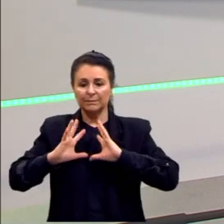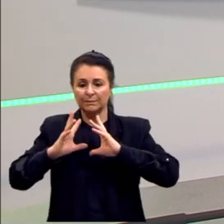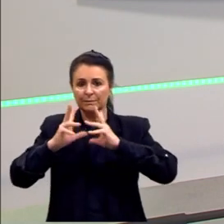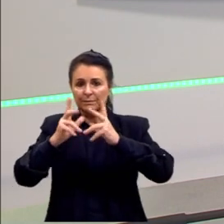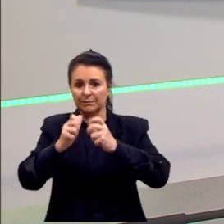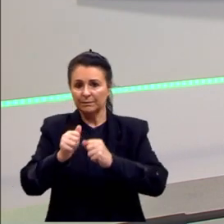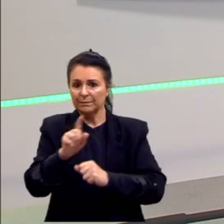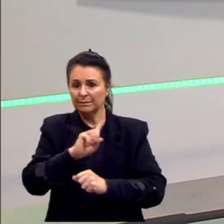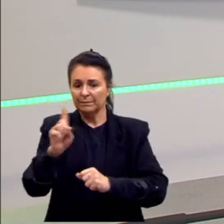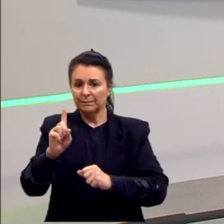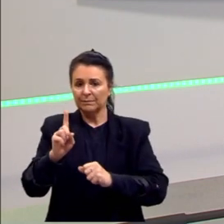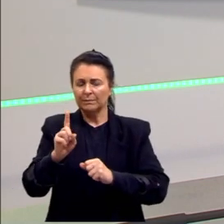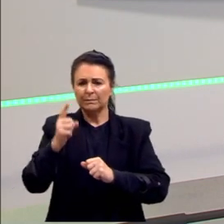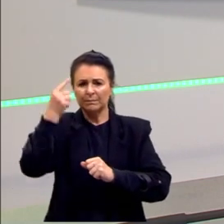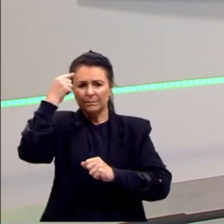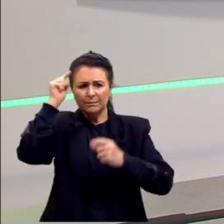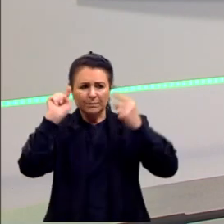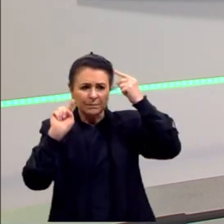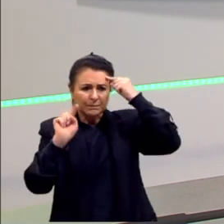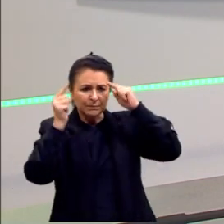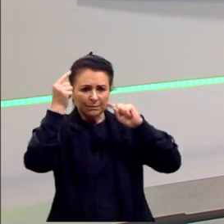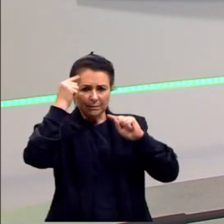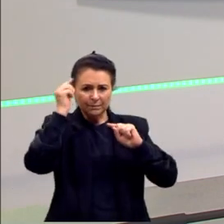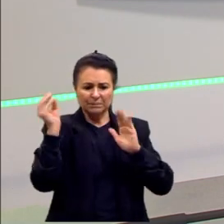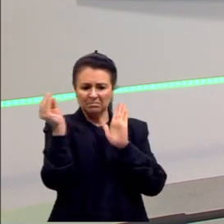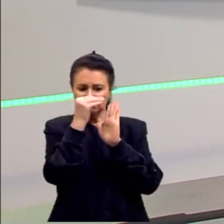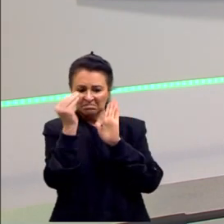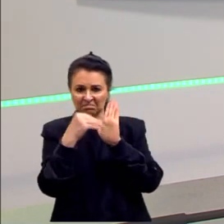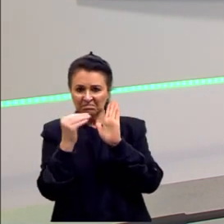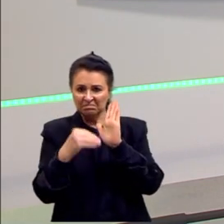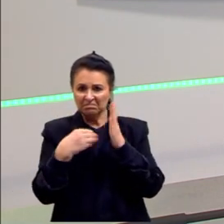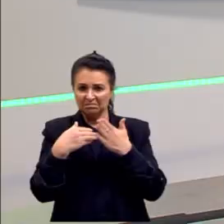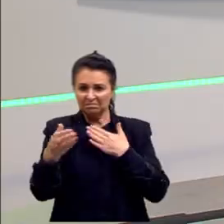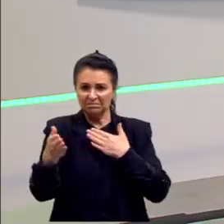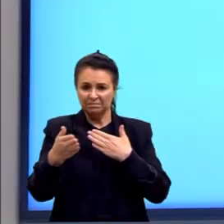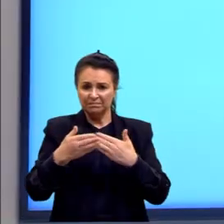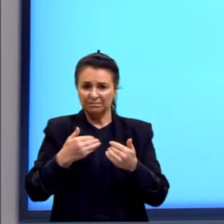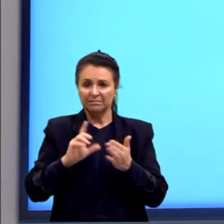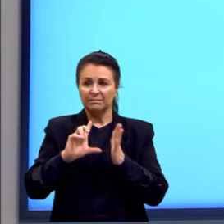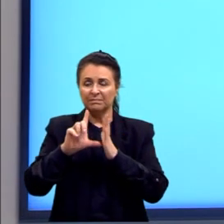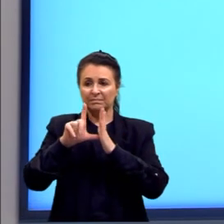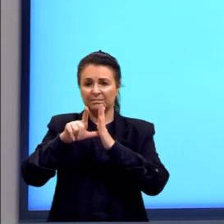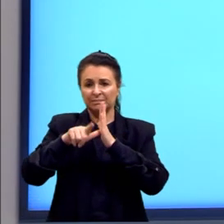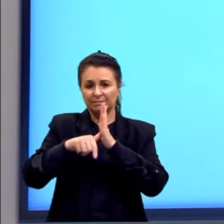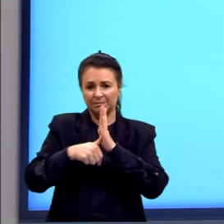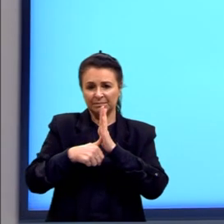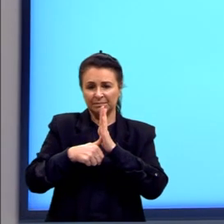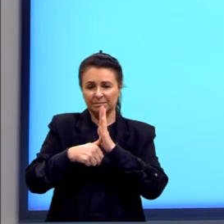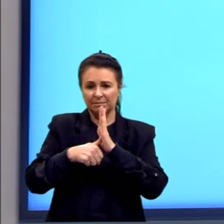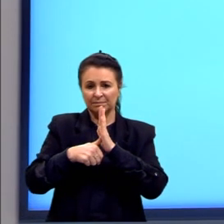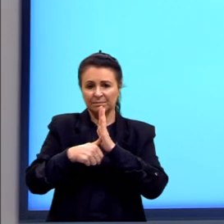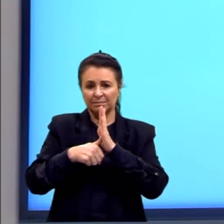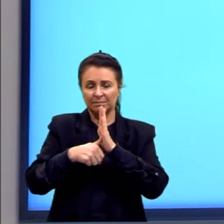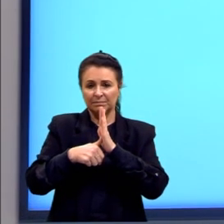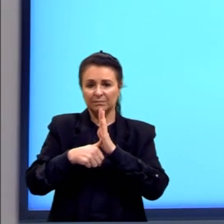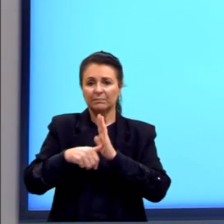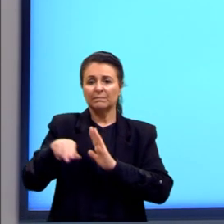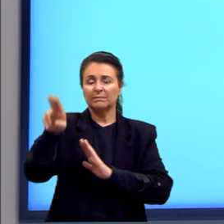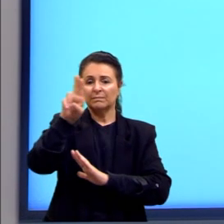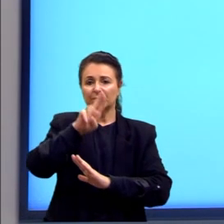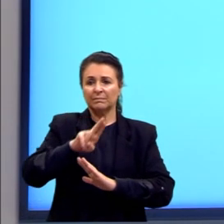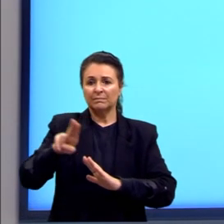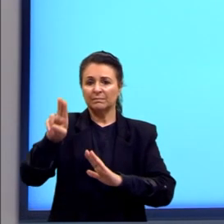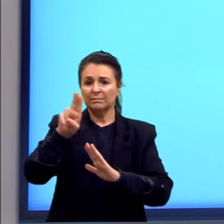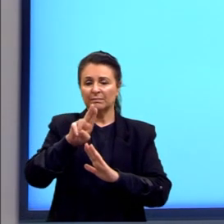E não como um monte de ideia jogada de qualquer maneira. Depois, uso de